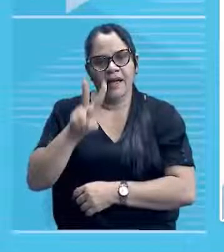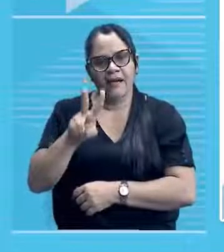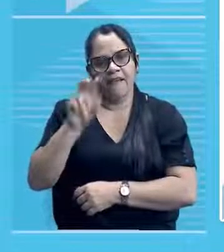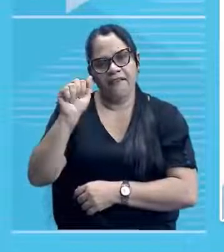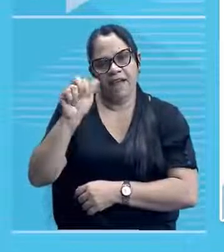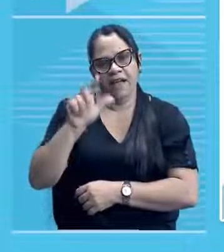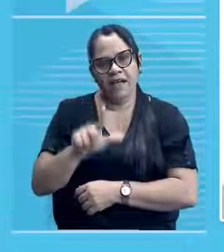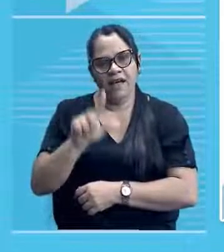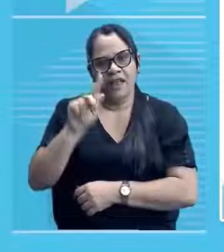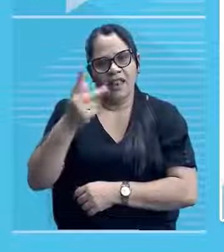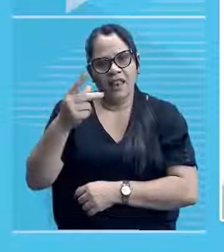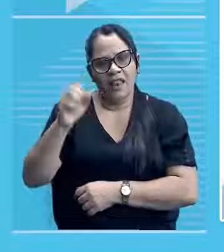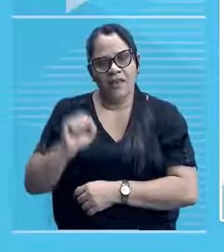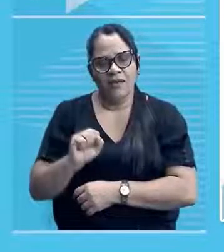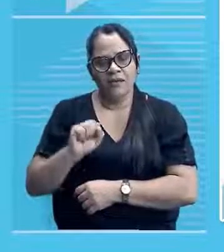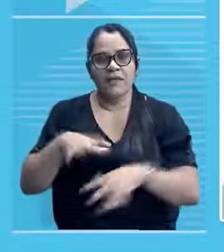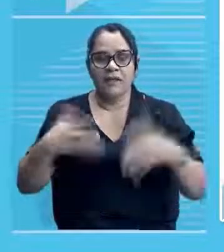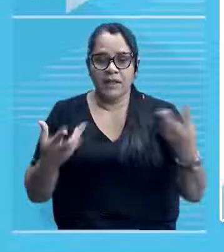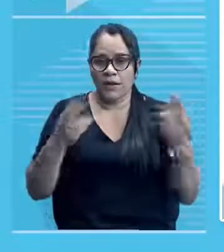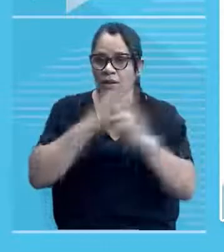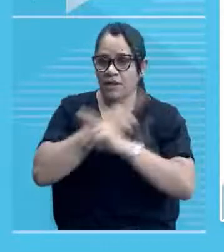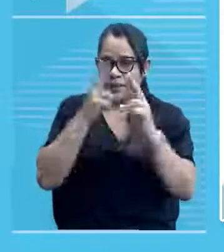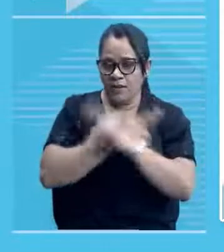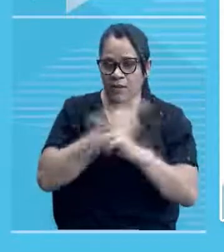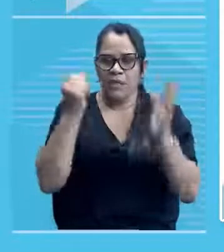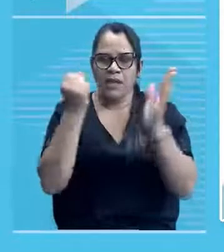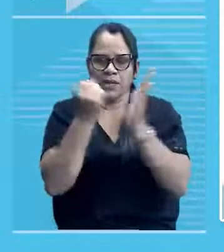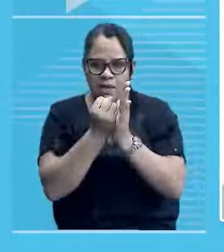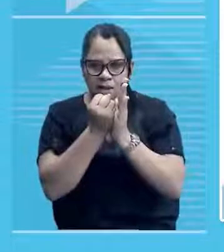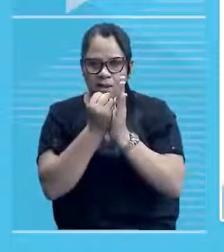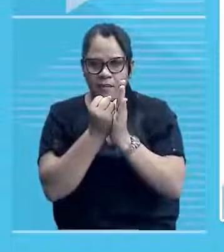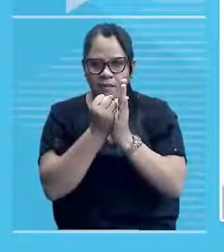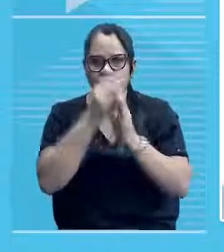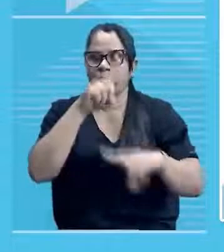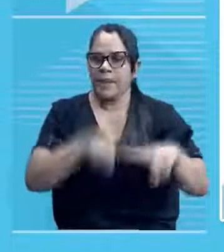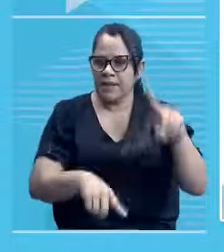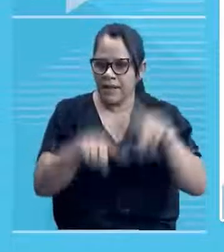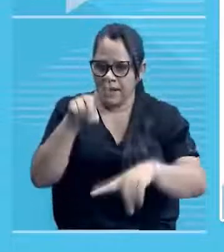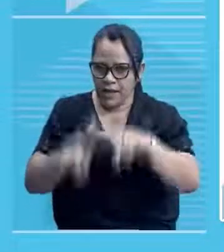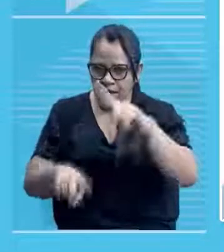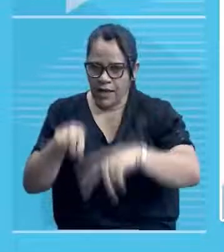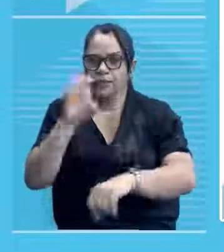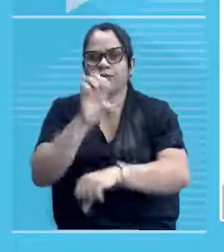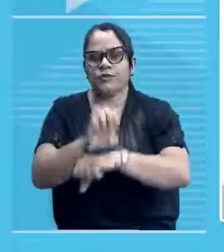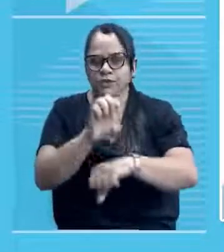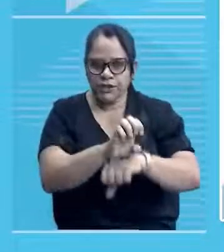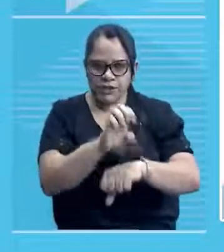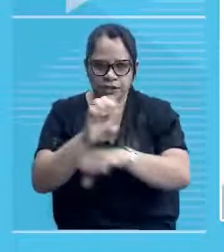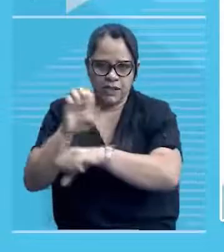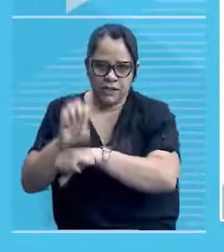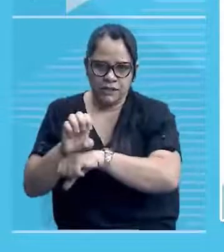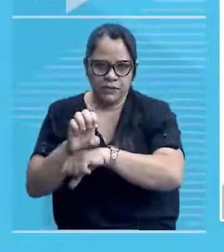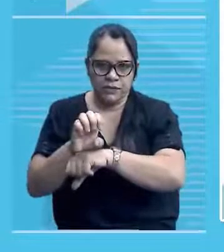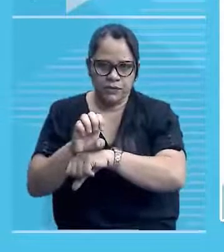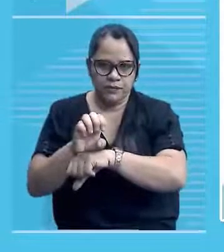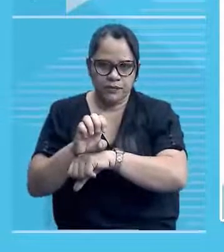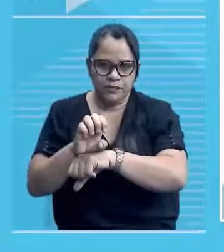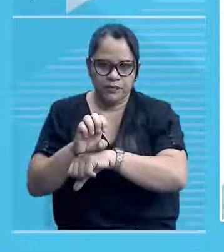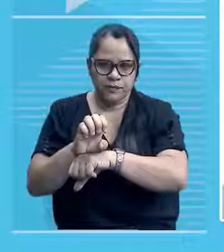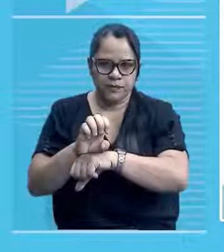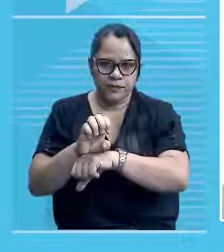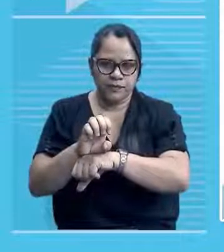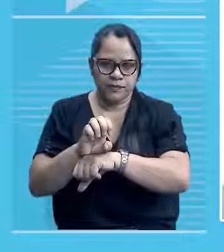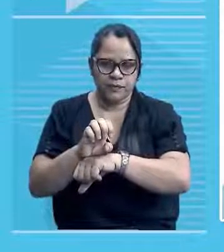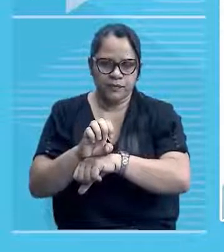só. Com relação ao patrimônio material do nosso estado, tá? Patrimônio cultural